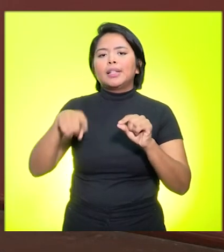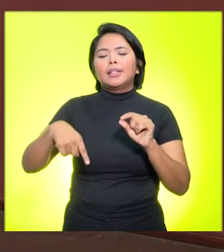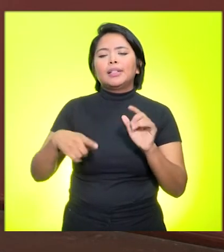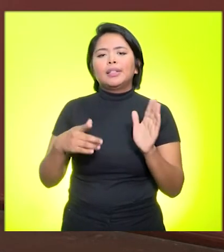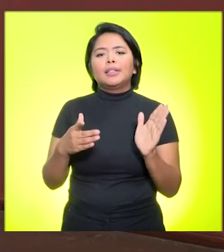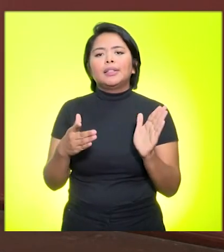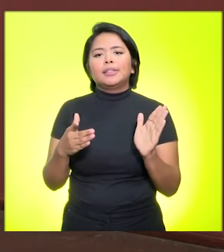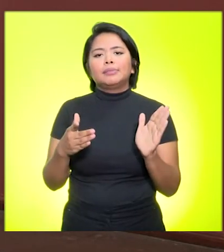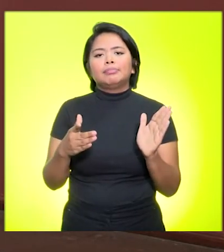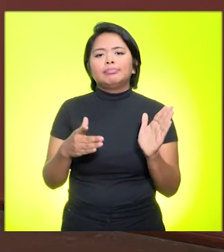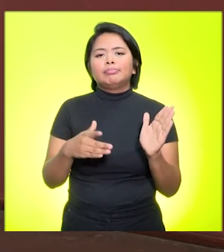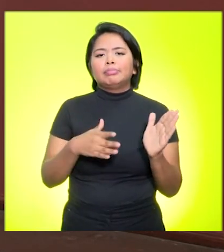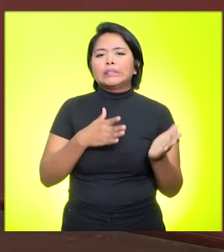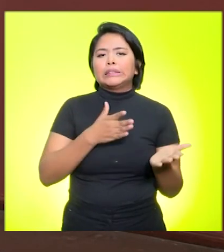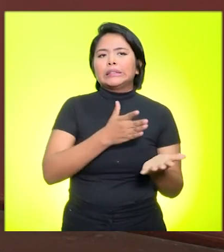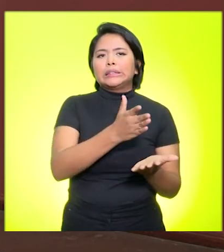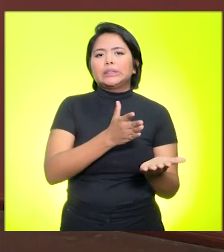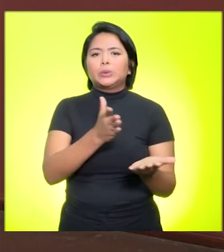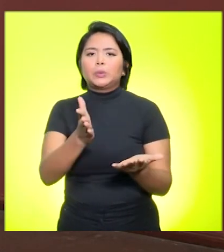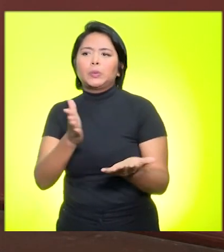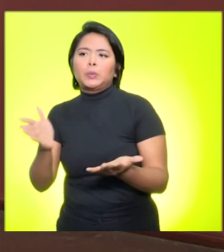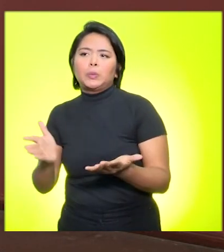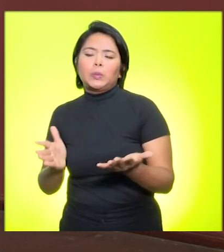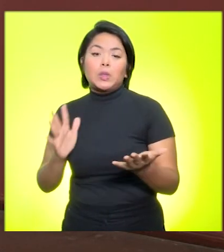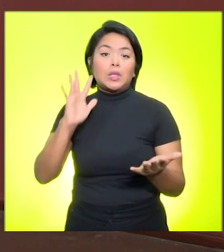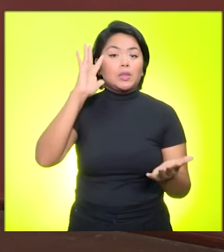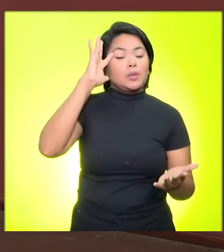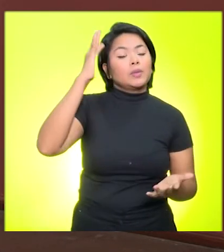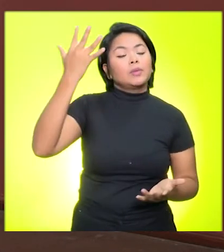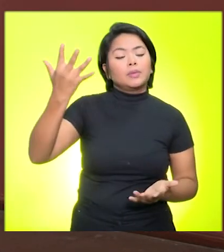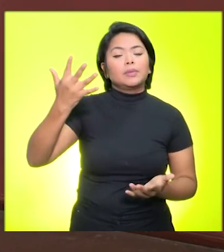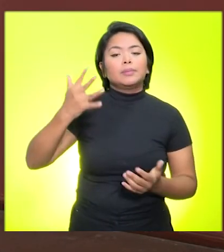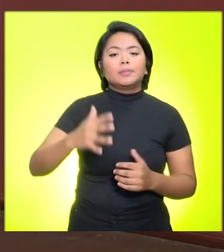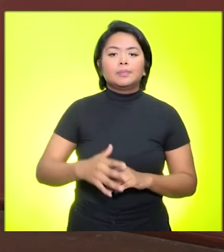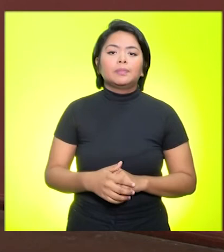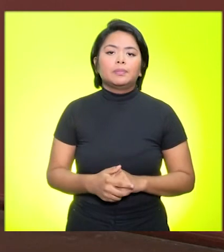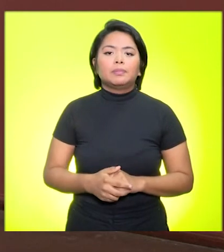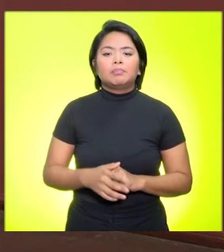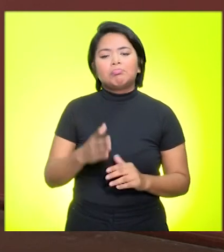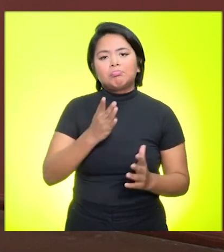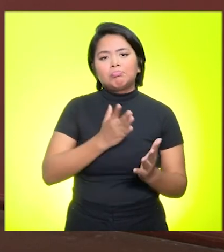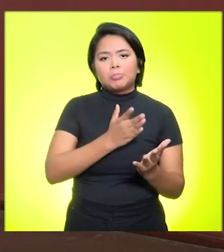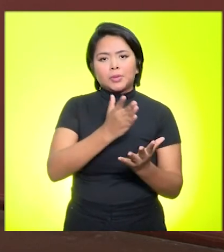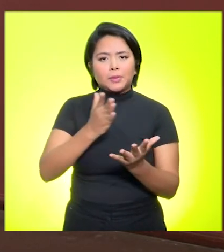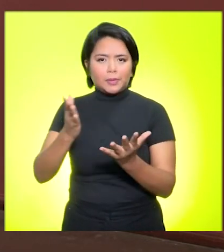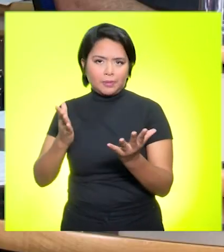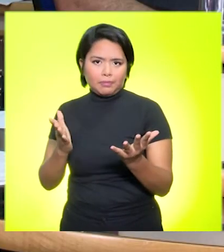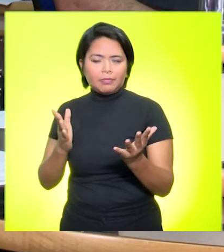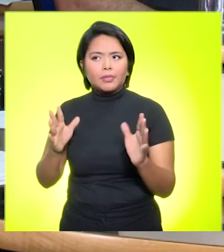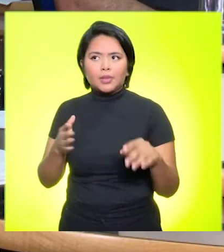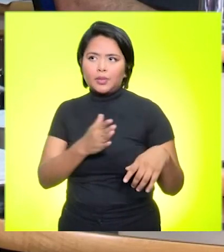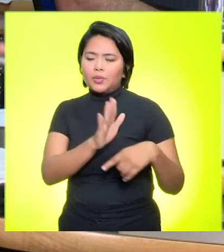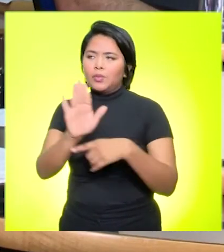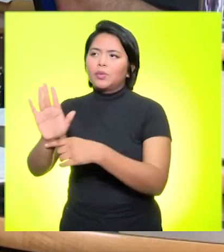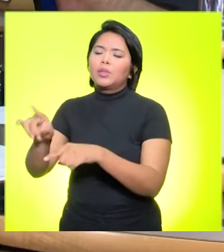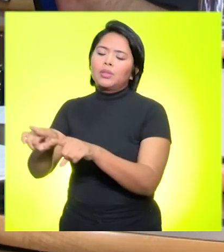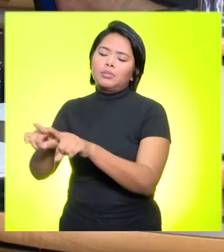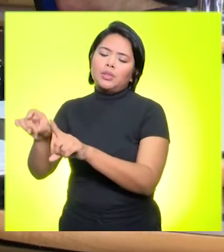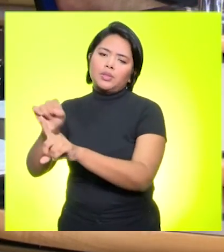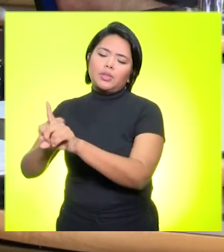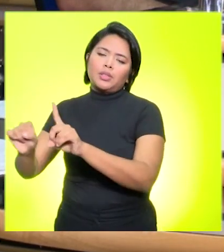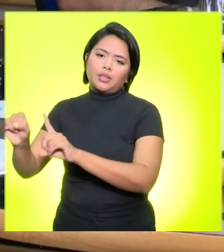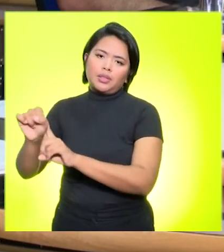diversas situações para que, realmente, a gente possa atender a nossa sociedade. E